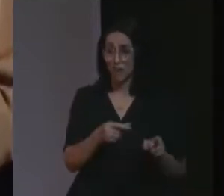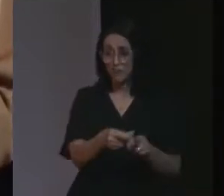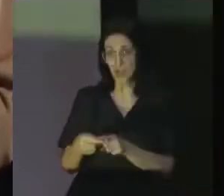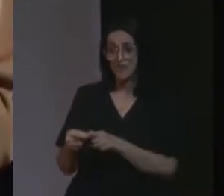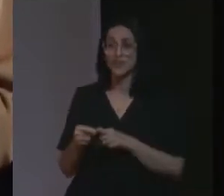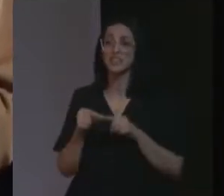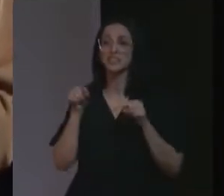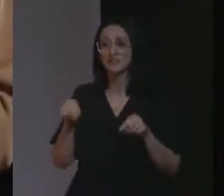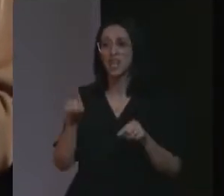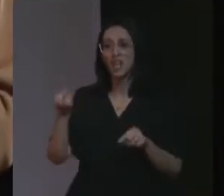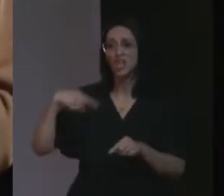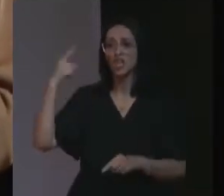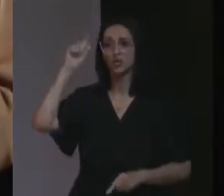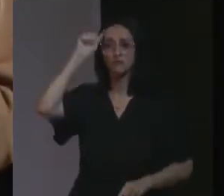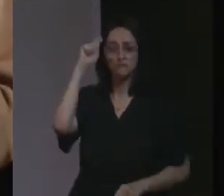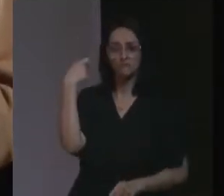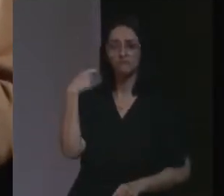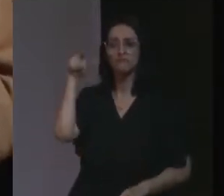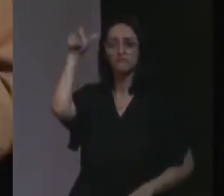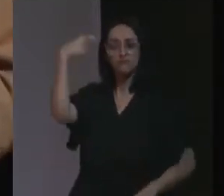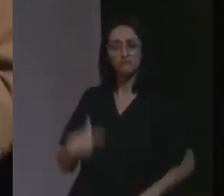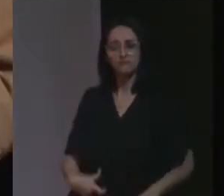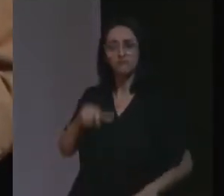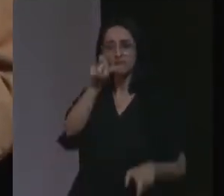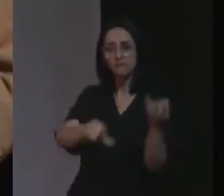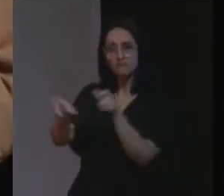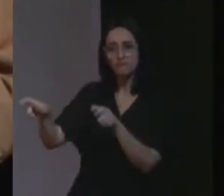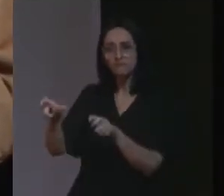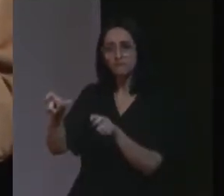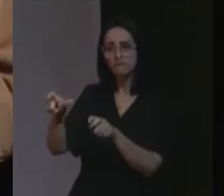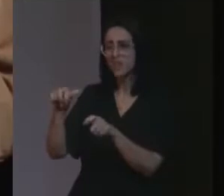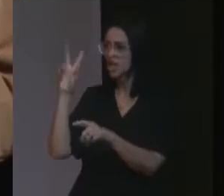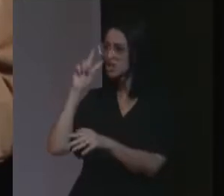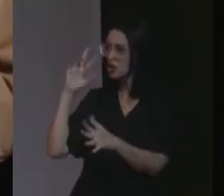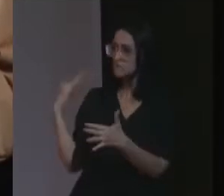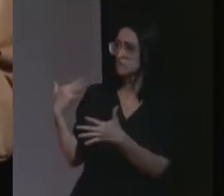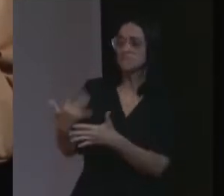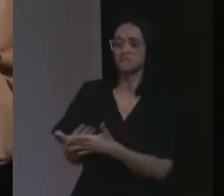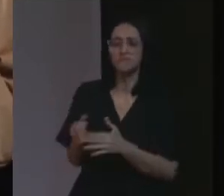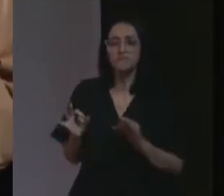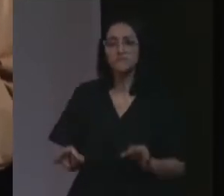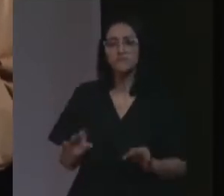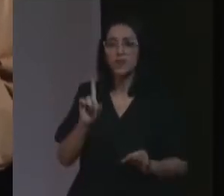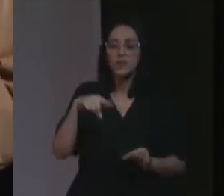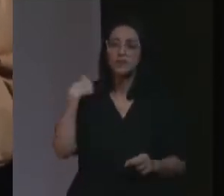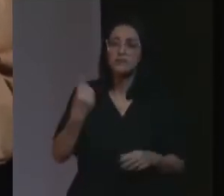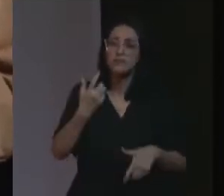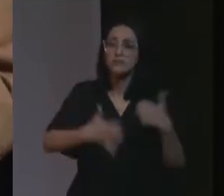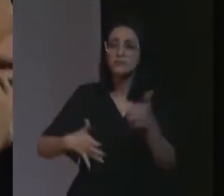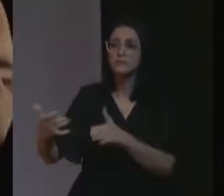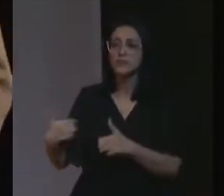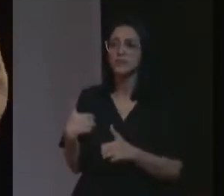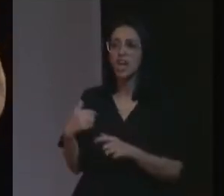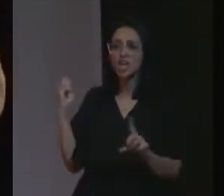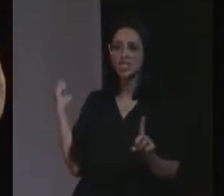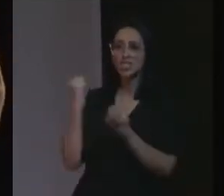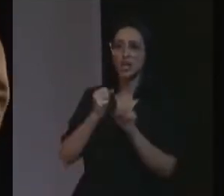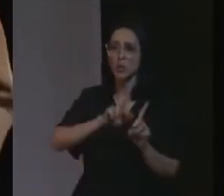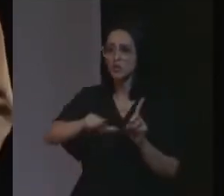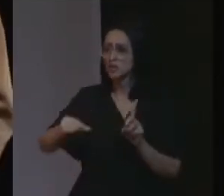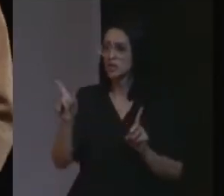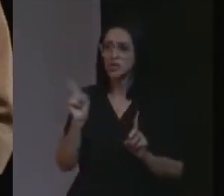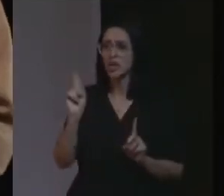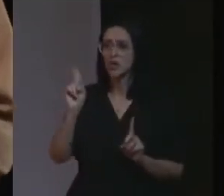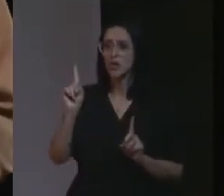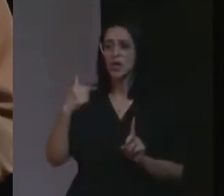periferia, somos negros, isso é um fato histórico. E é muito louco quando falam que ele não é genocida, porque